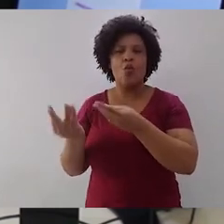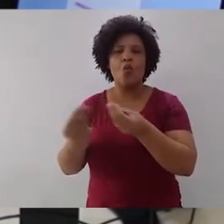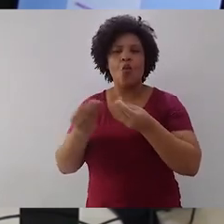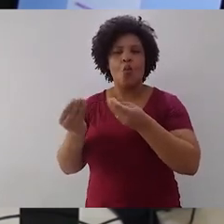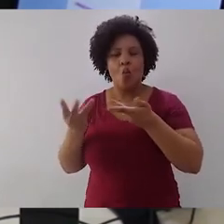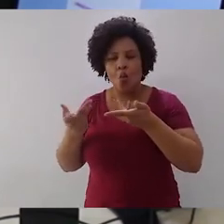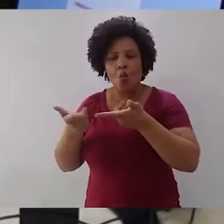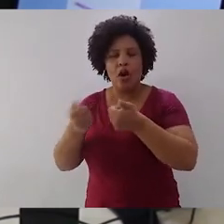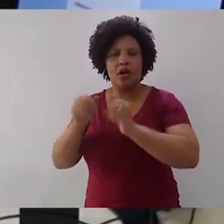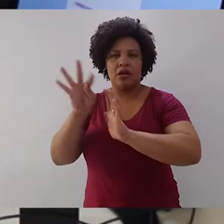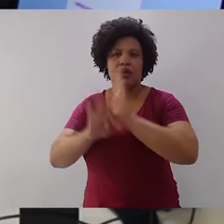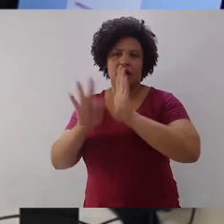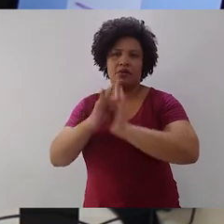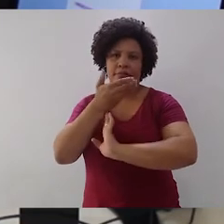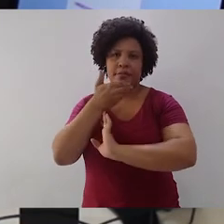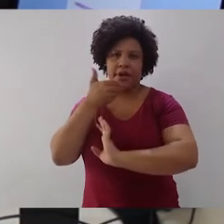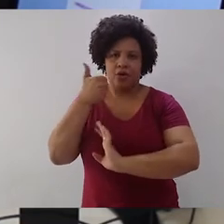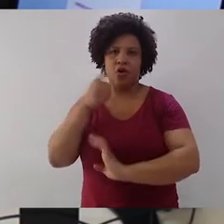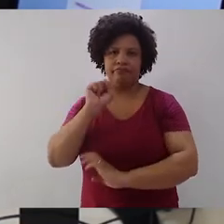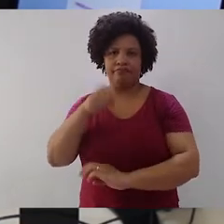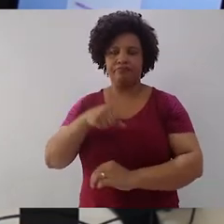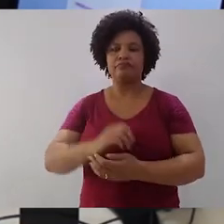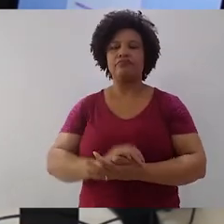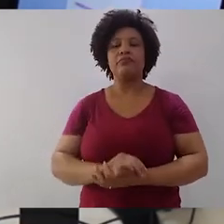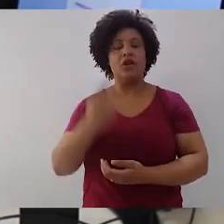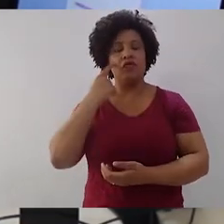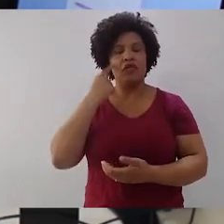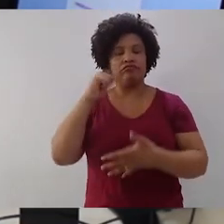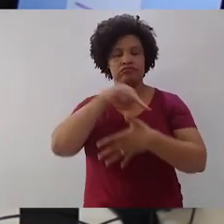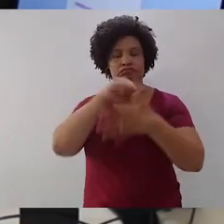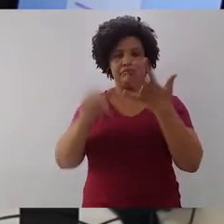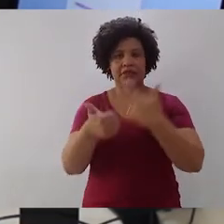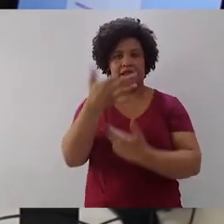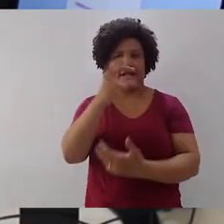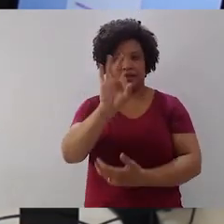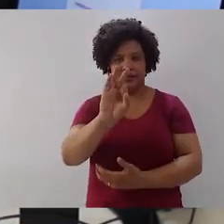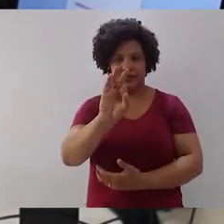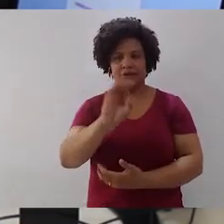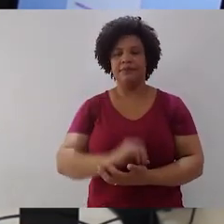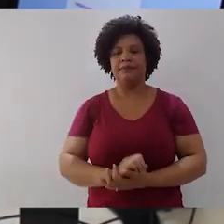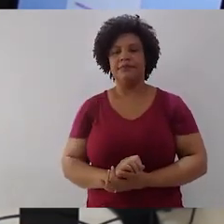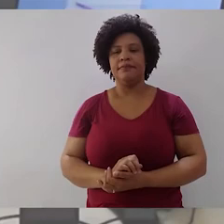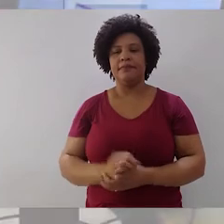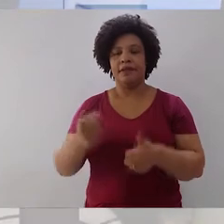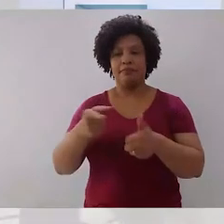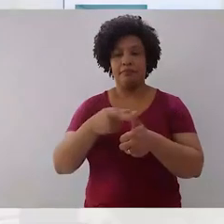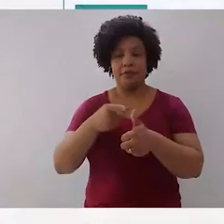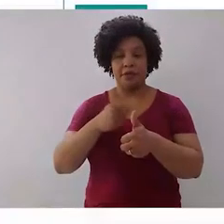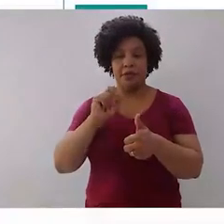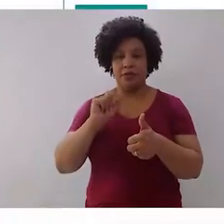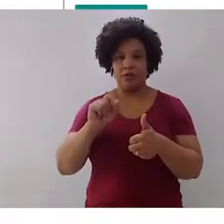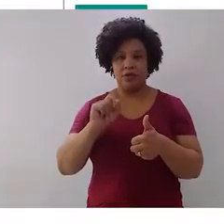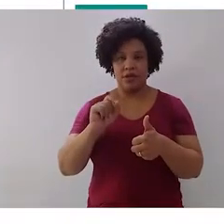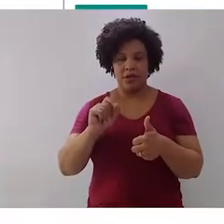nossos textos vai melhorar muito. Vamos repassar, então, cada um desses pontos. Primeiro, a ocorrência do